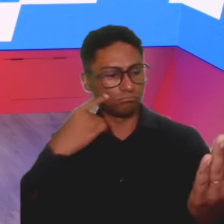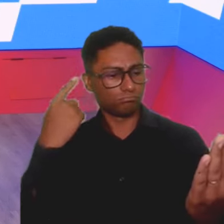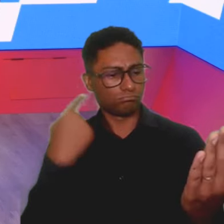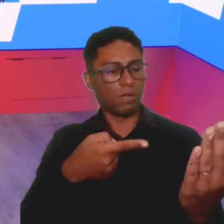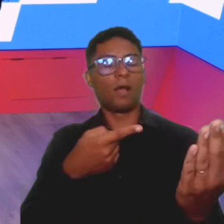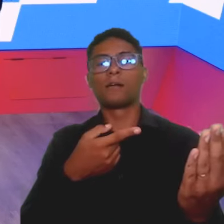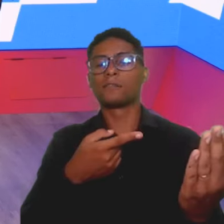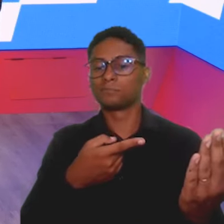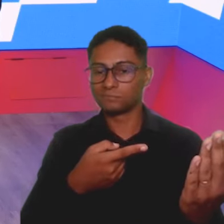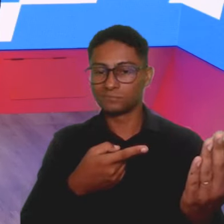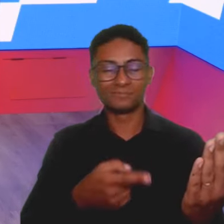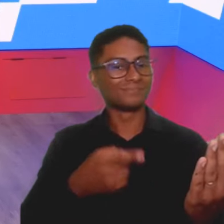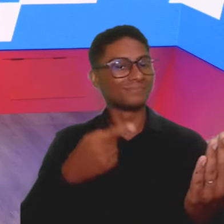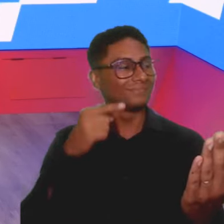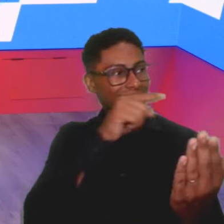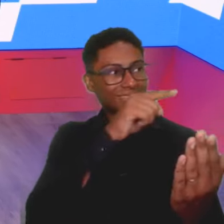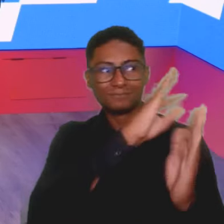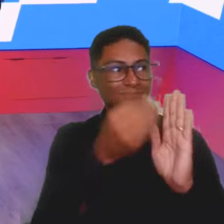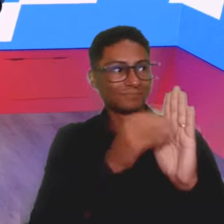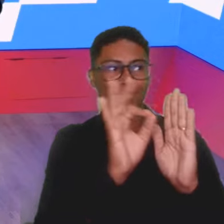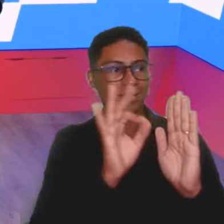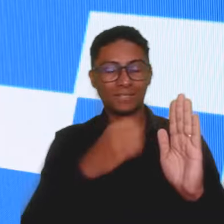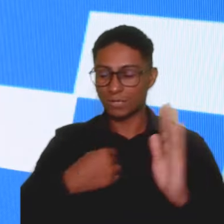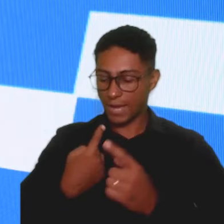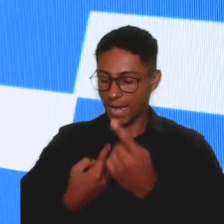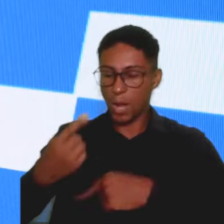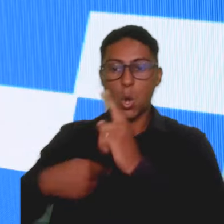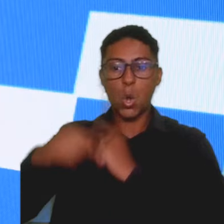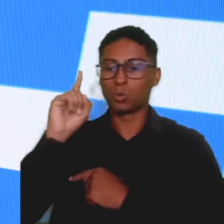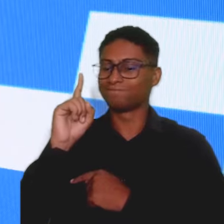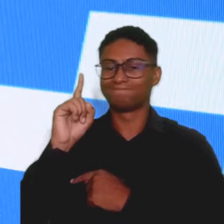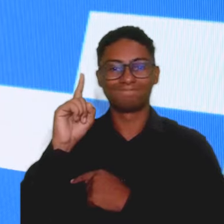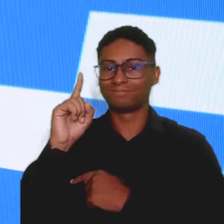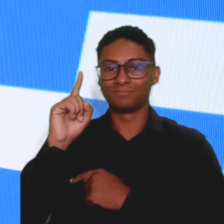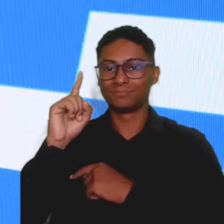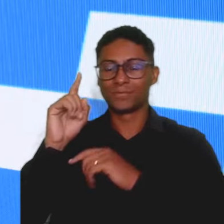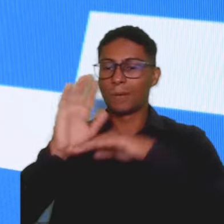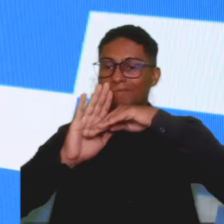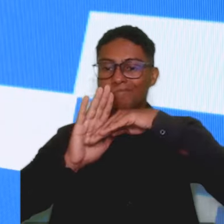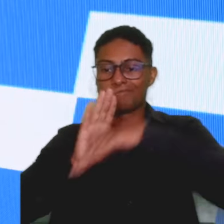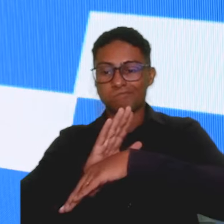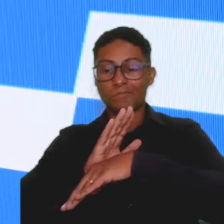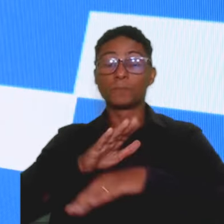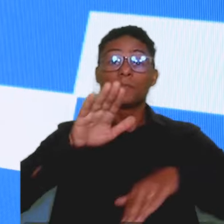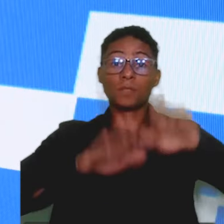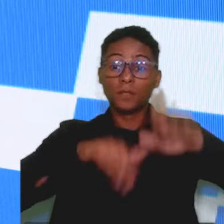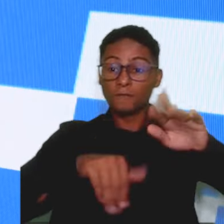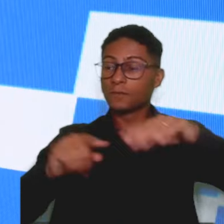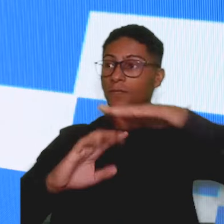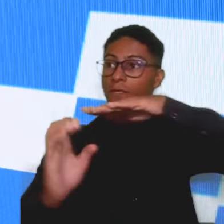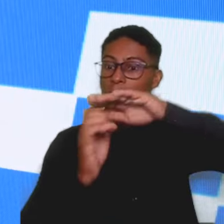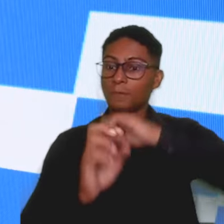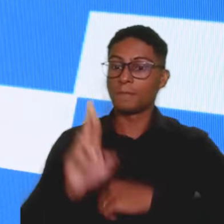vou ver que, por eu não ter colocado isso, diminuiu o meu lucro. E, muitas vezes, o empresário conversa com a gente, pô, mas eu estou